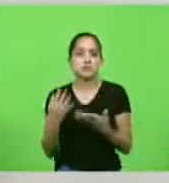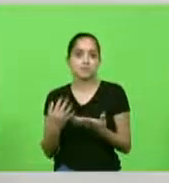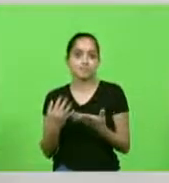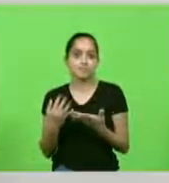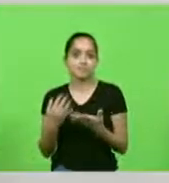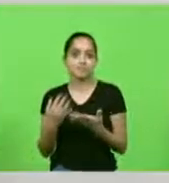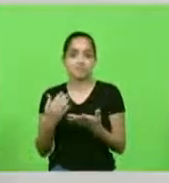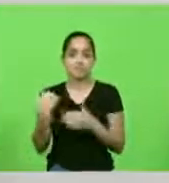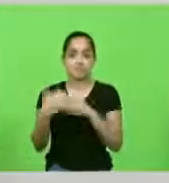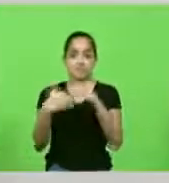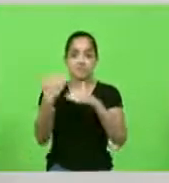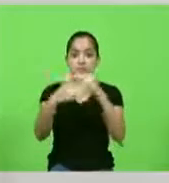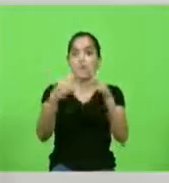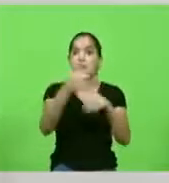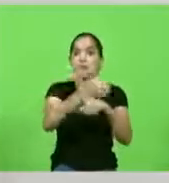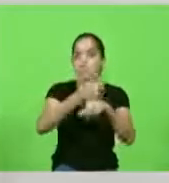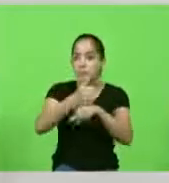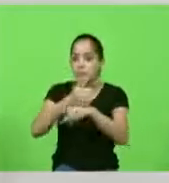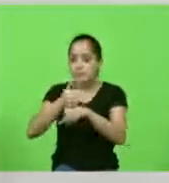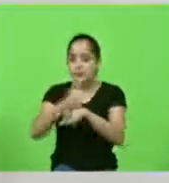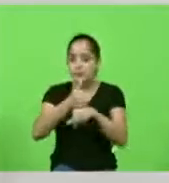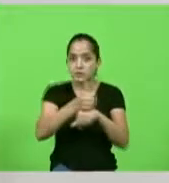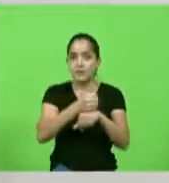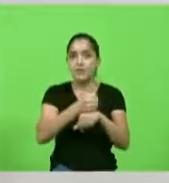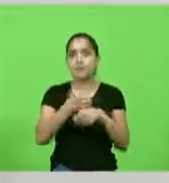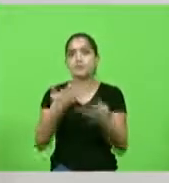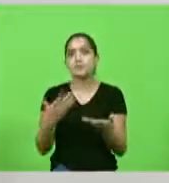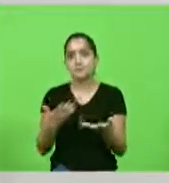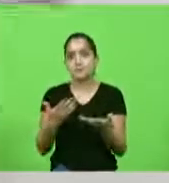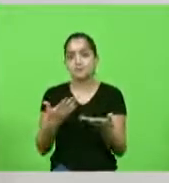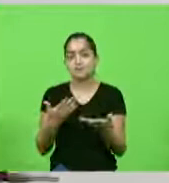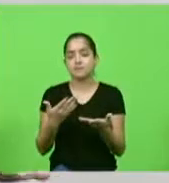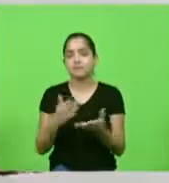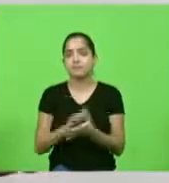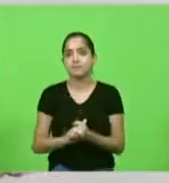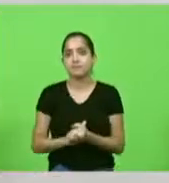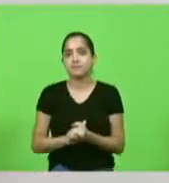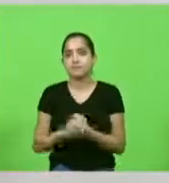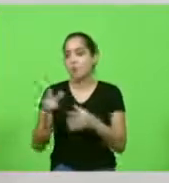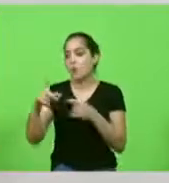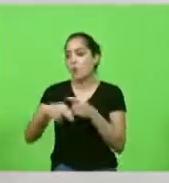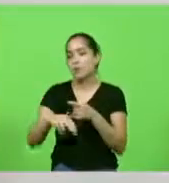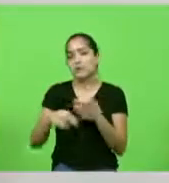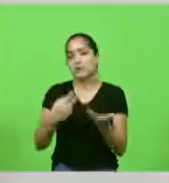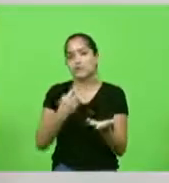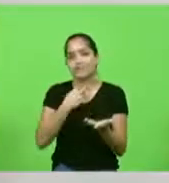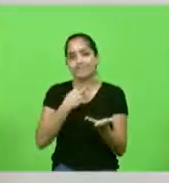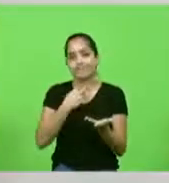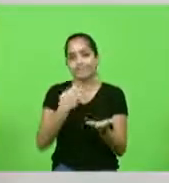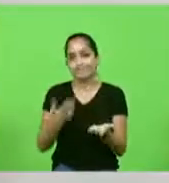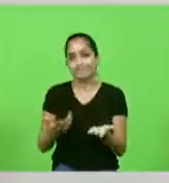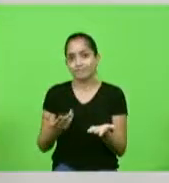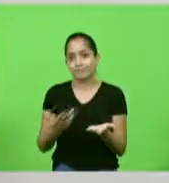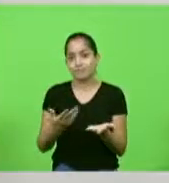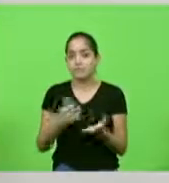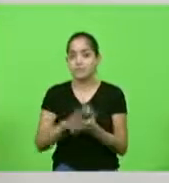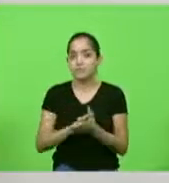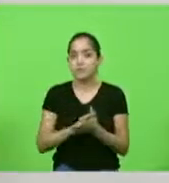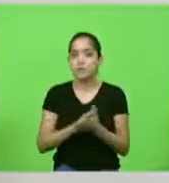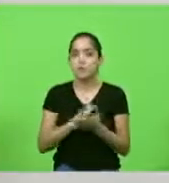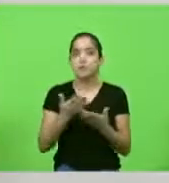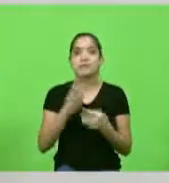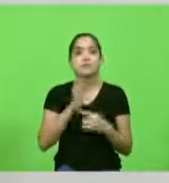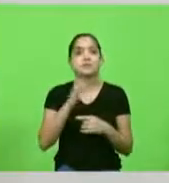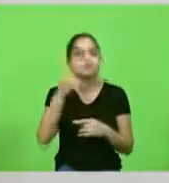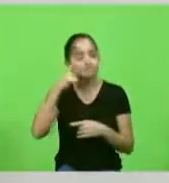isso precisam profissionais e para isso se precisam verbas e não cortar as verbas então que a Embrapa consiga realmente se